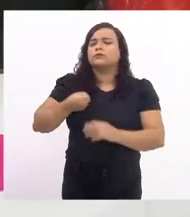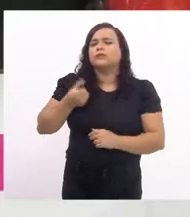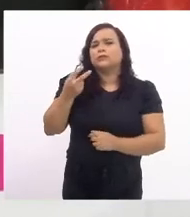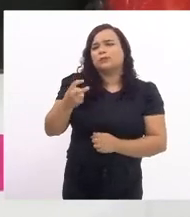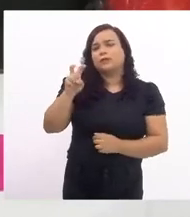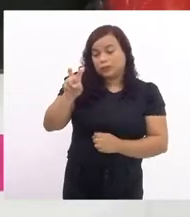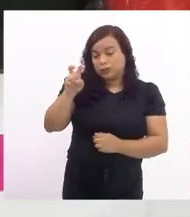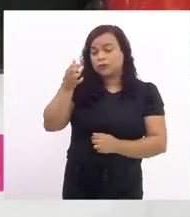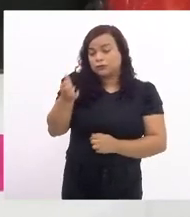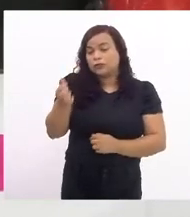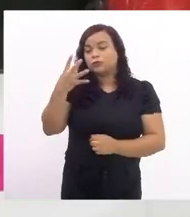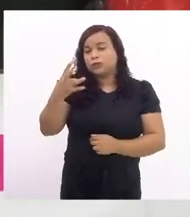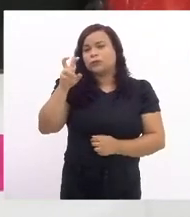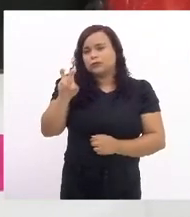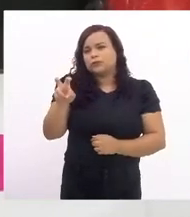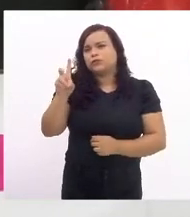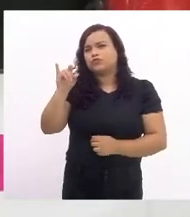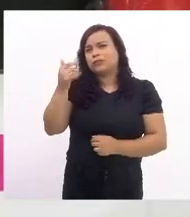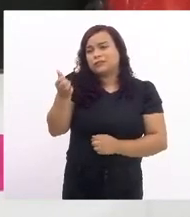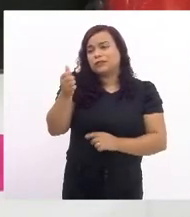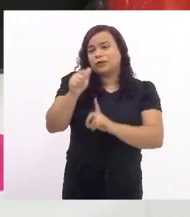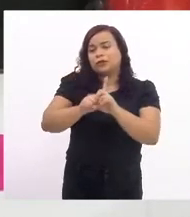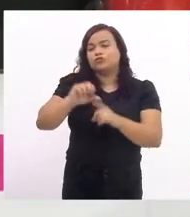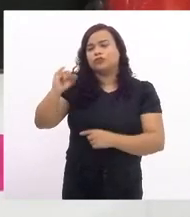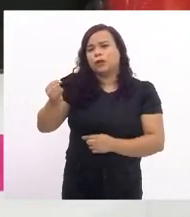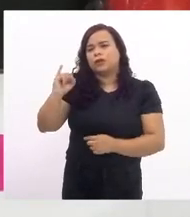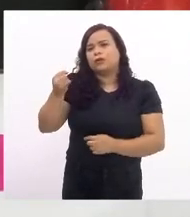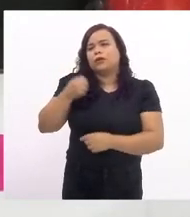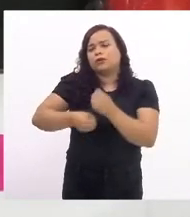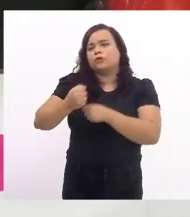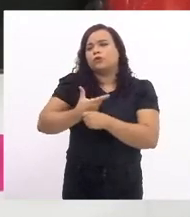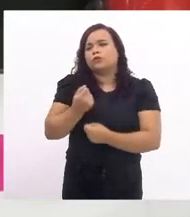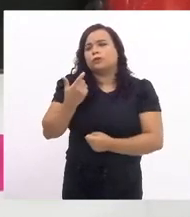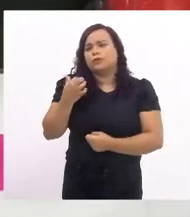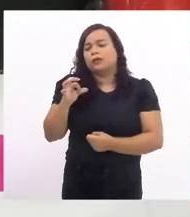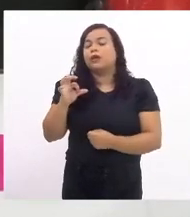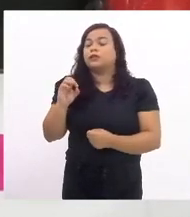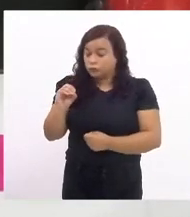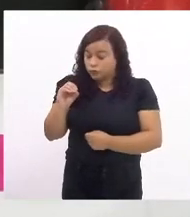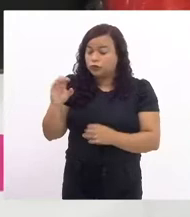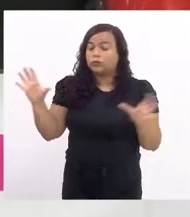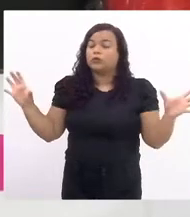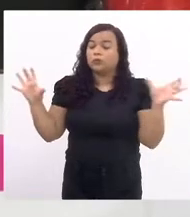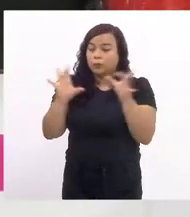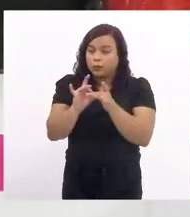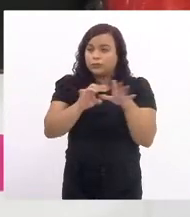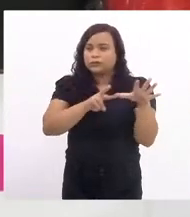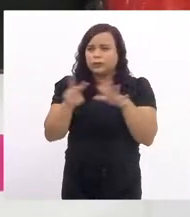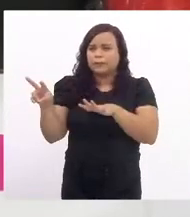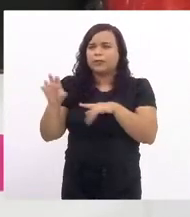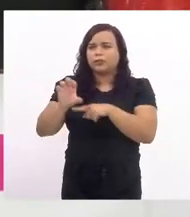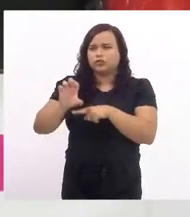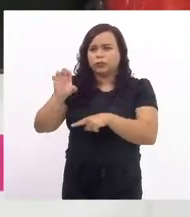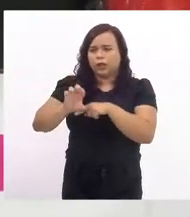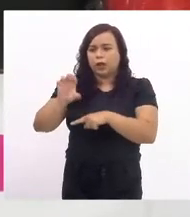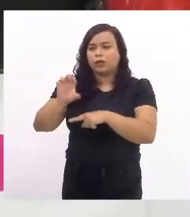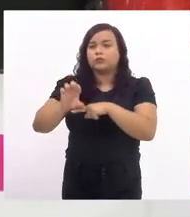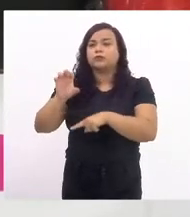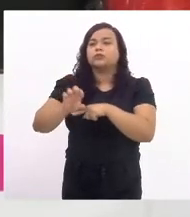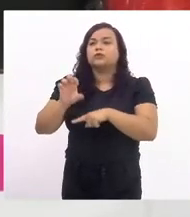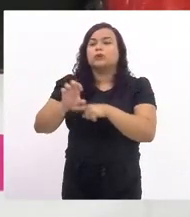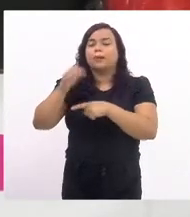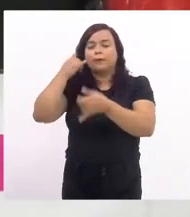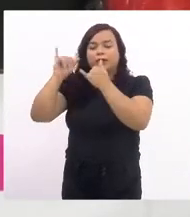de 6 de janeiro de 2010 para incluir a semana estadual de prevenção da gravidez na adolescência no calendário de